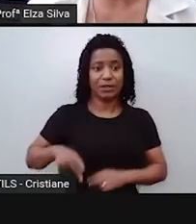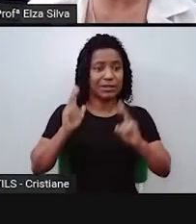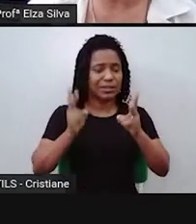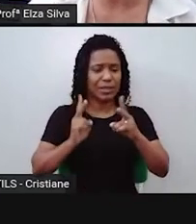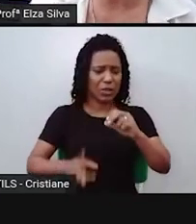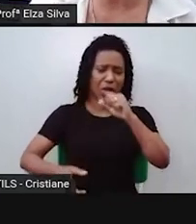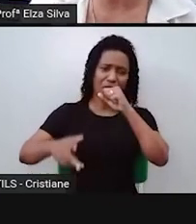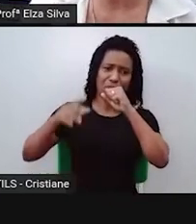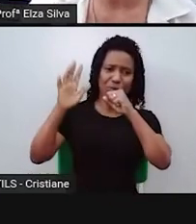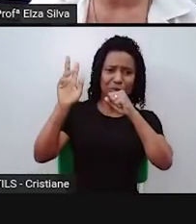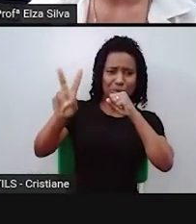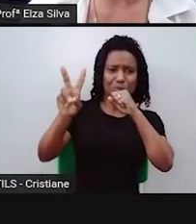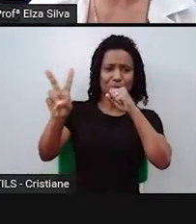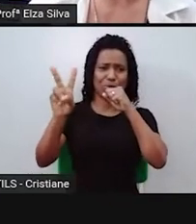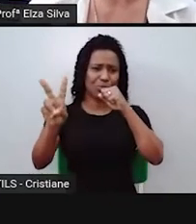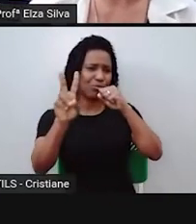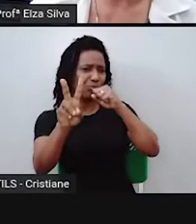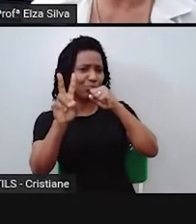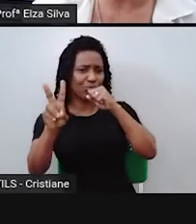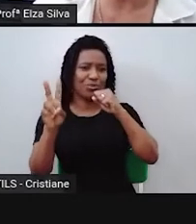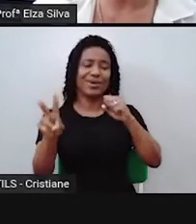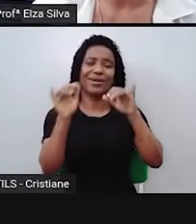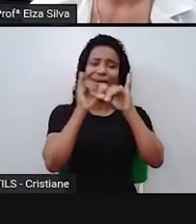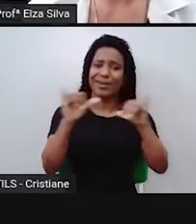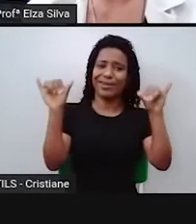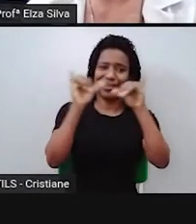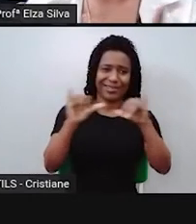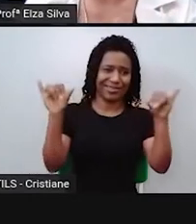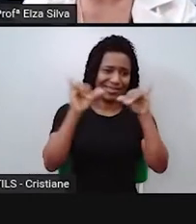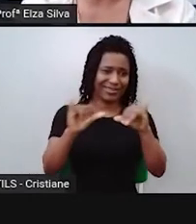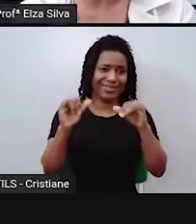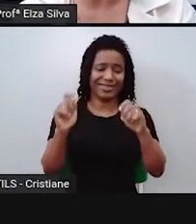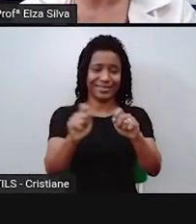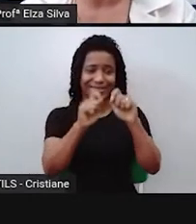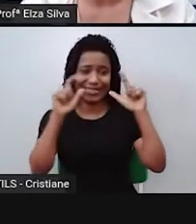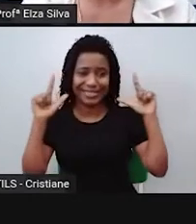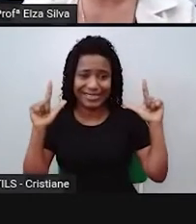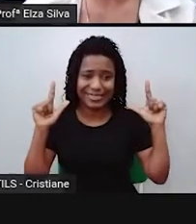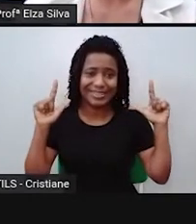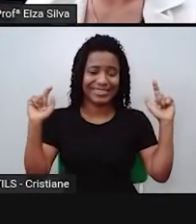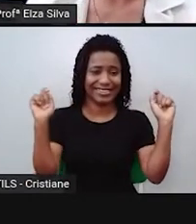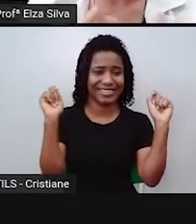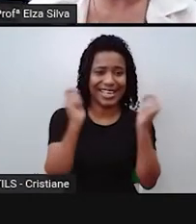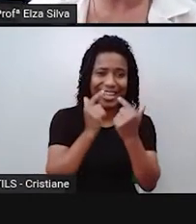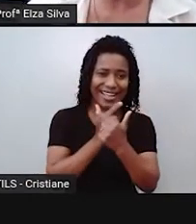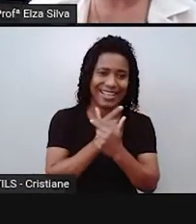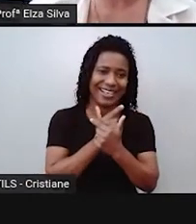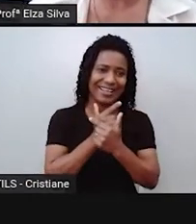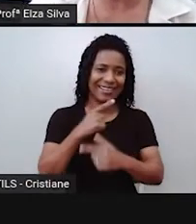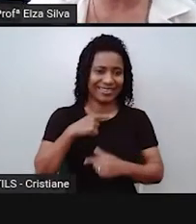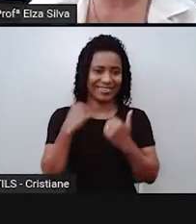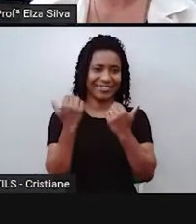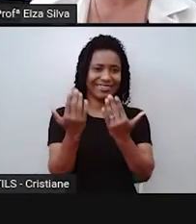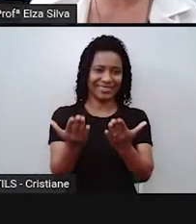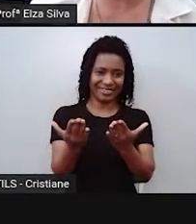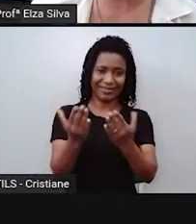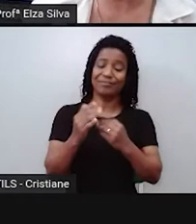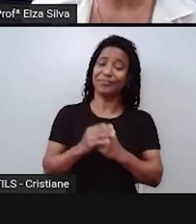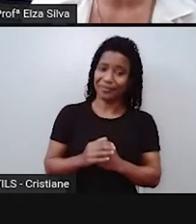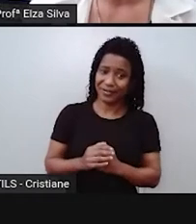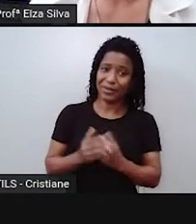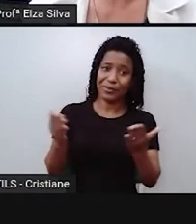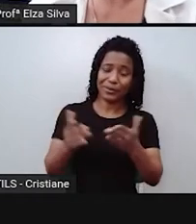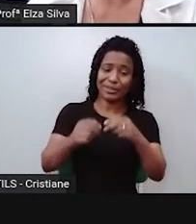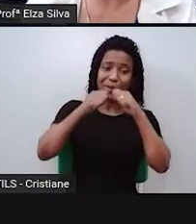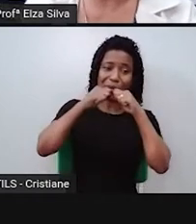críticas. E essas críticas se tornaram memes. Existe uma febre de memes na internet